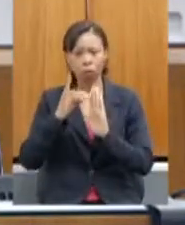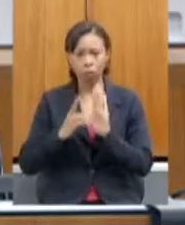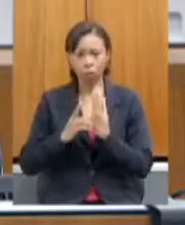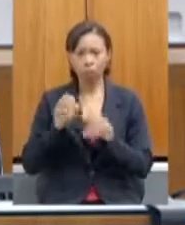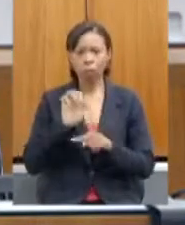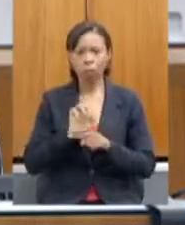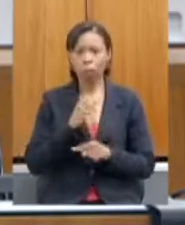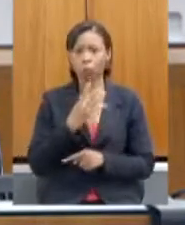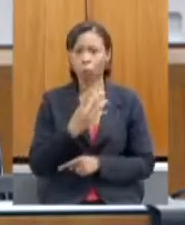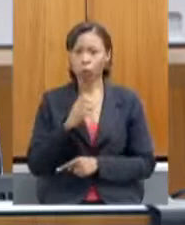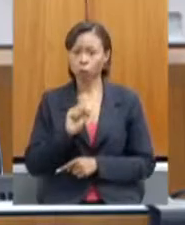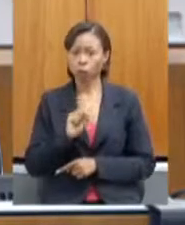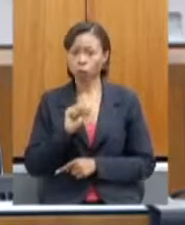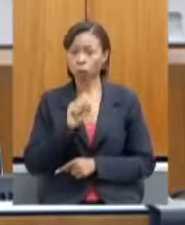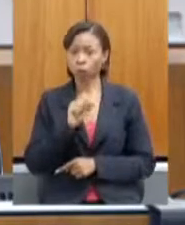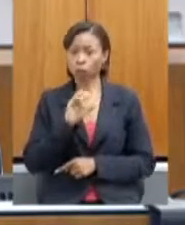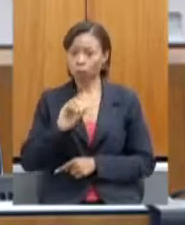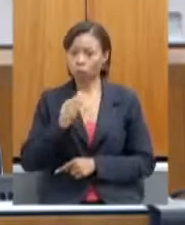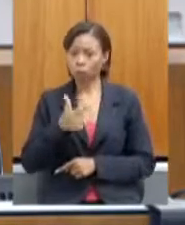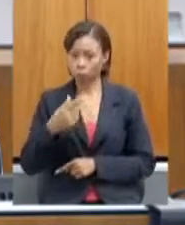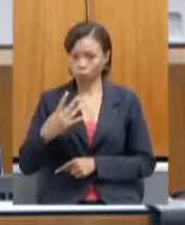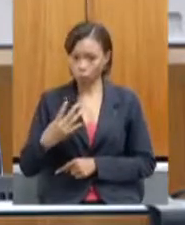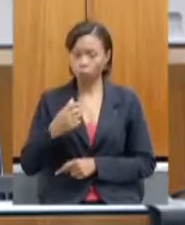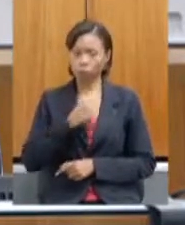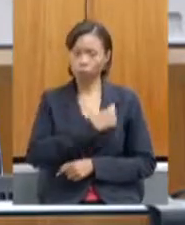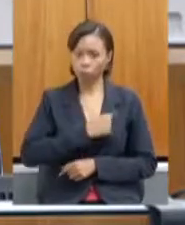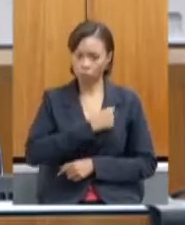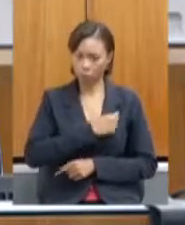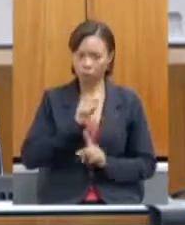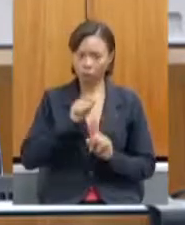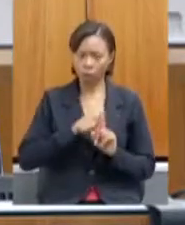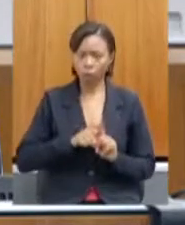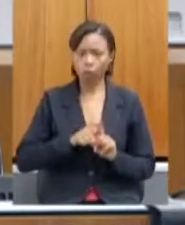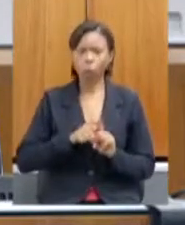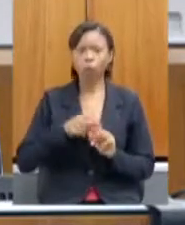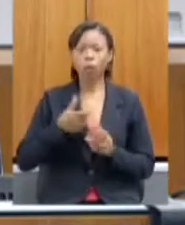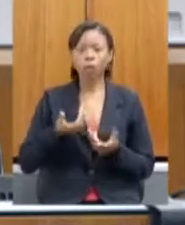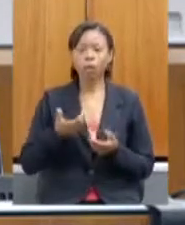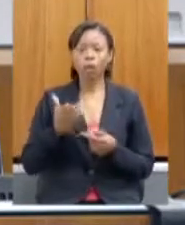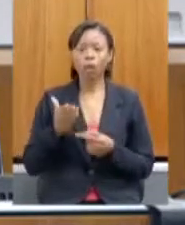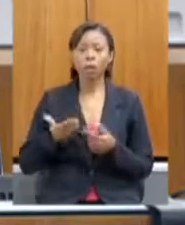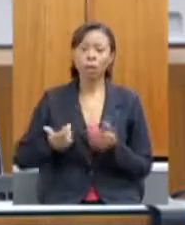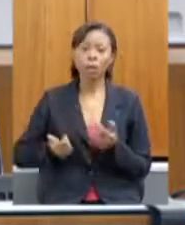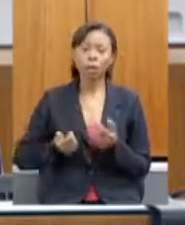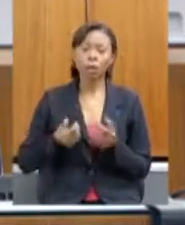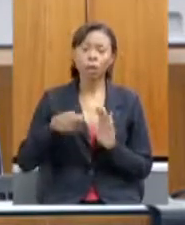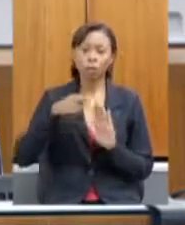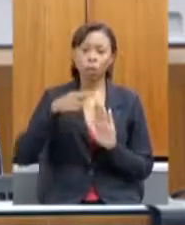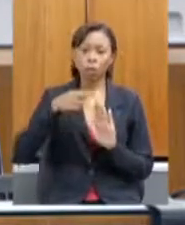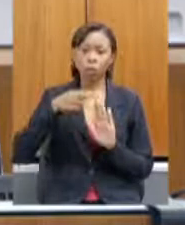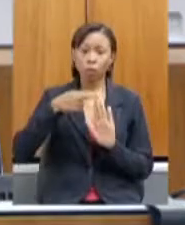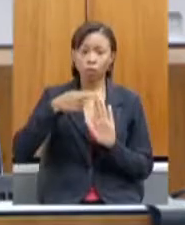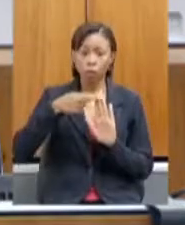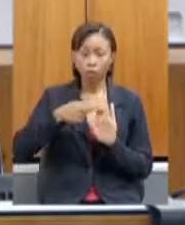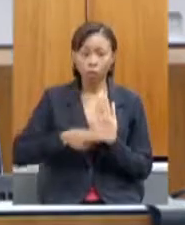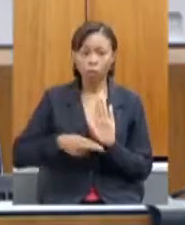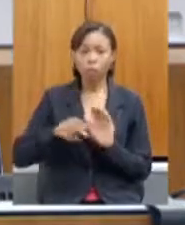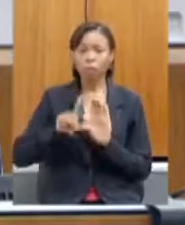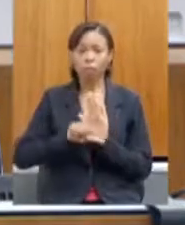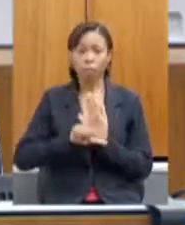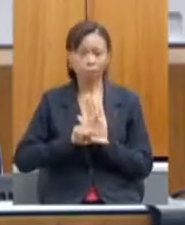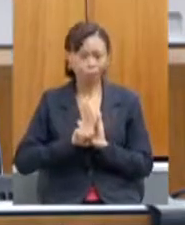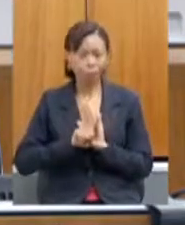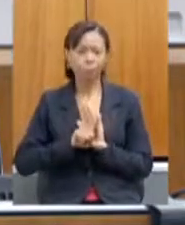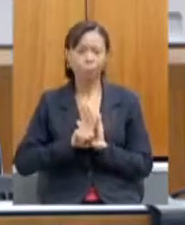48024, em agosto, que regulamentou a Lei de Queias Artesanais. Esse decreto abre uma possibilidade muito